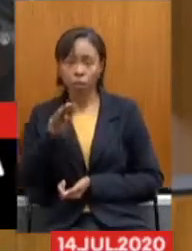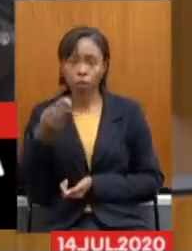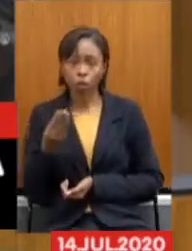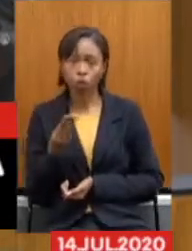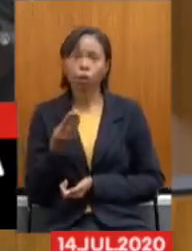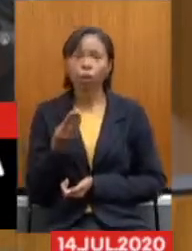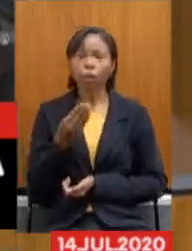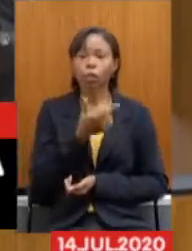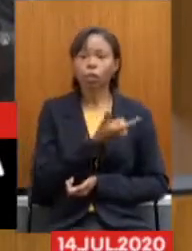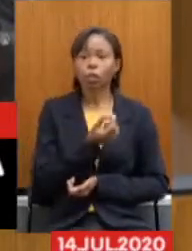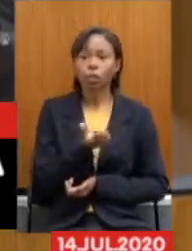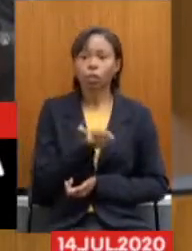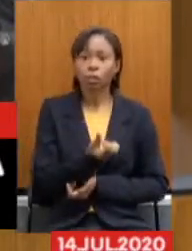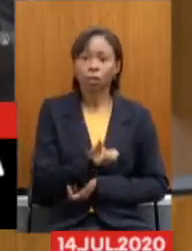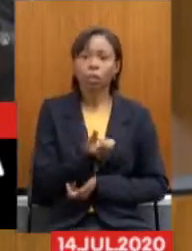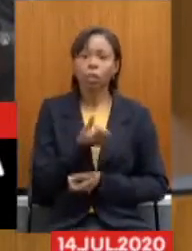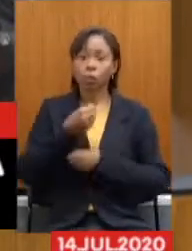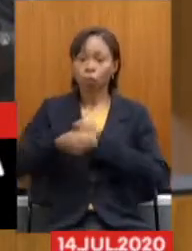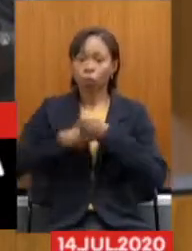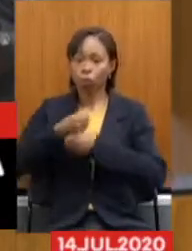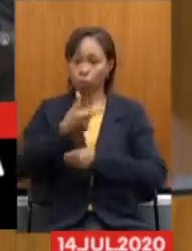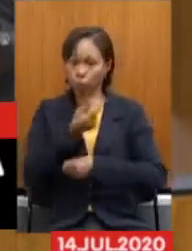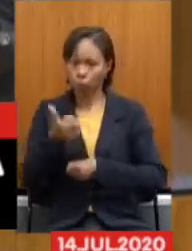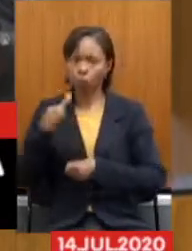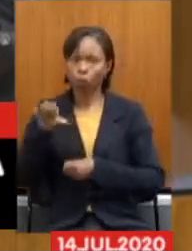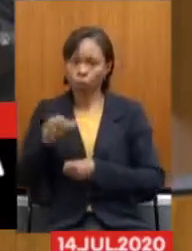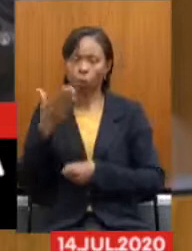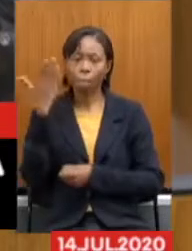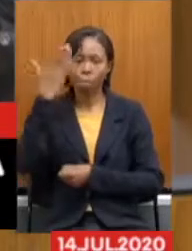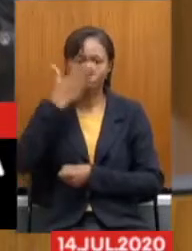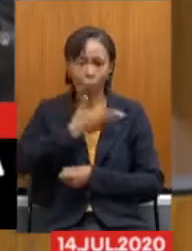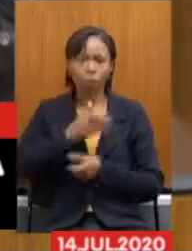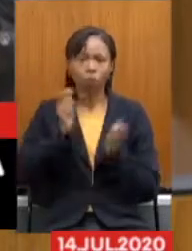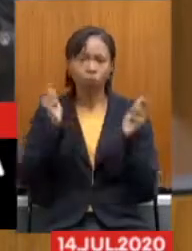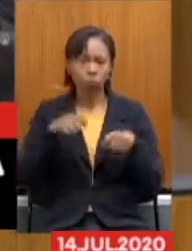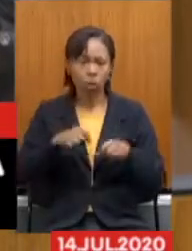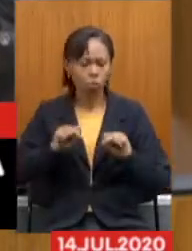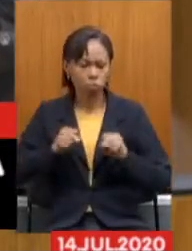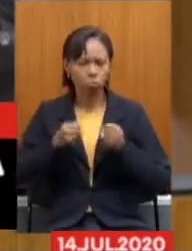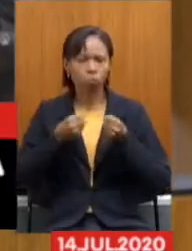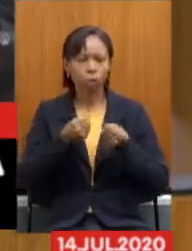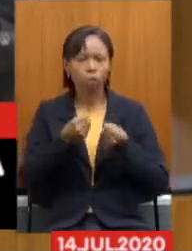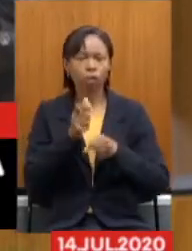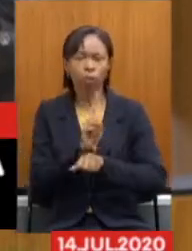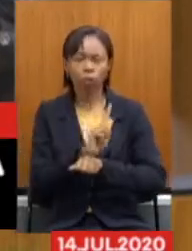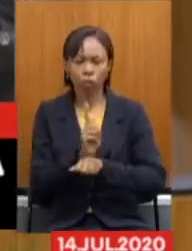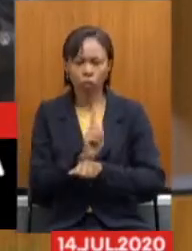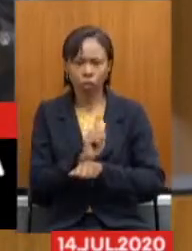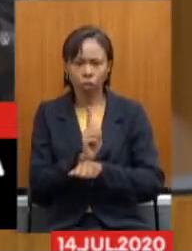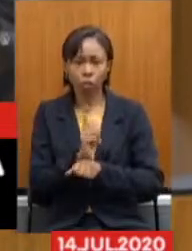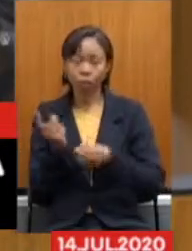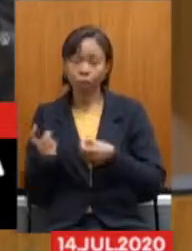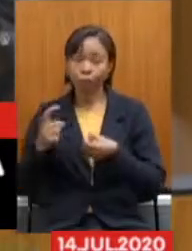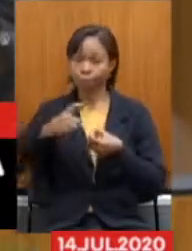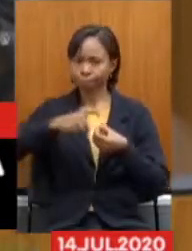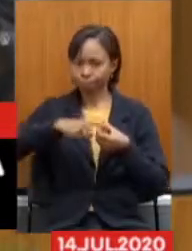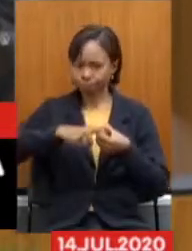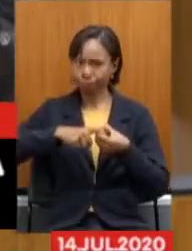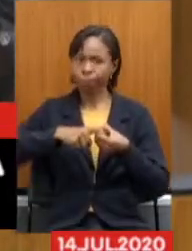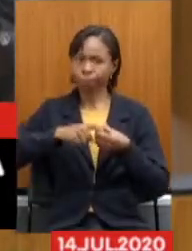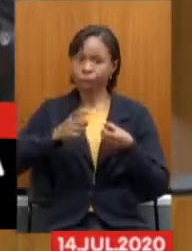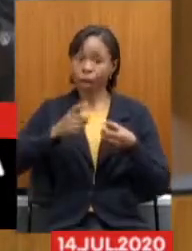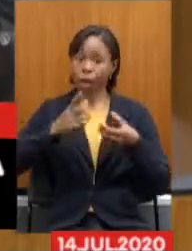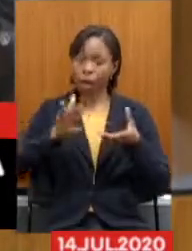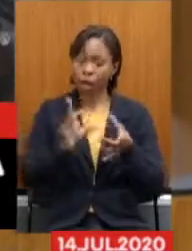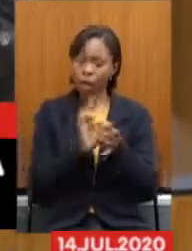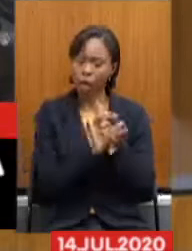216.000.000 Em 2019 O que comprova A capacidade De recuperação E gestão Quando devolvida A autonomia